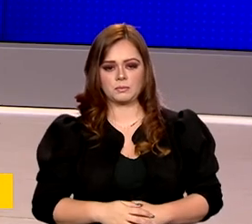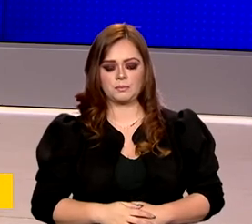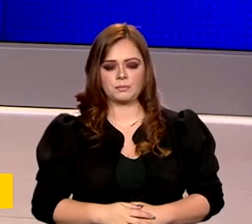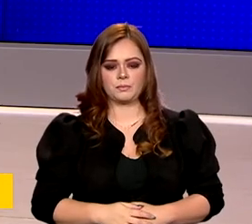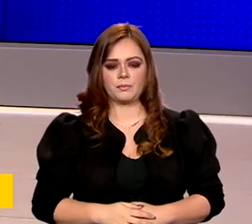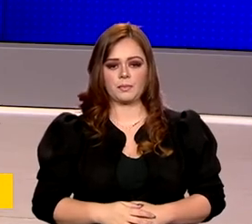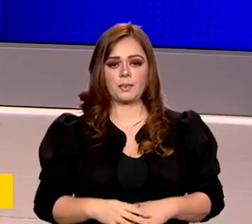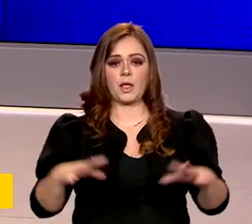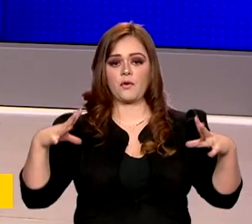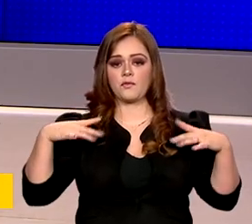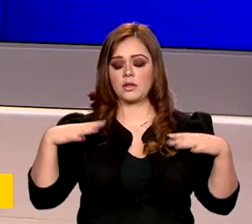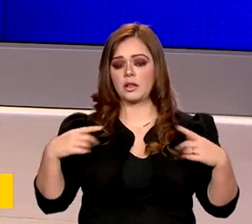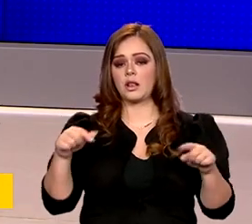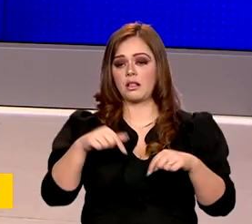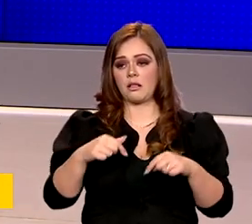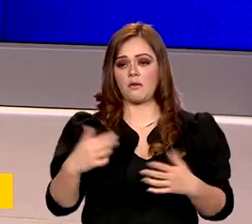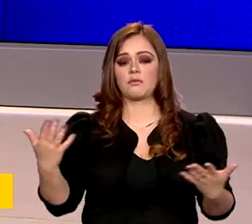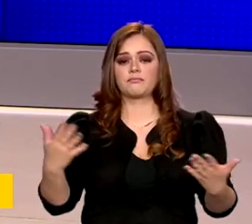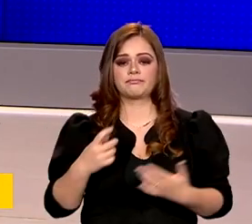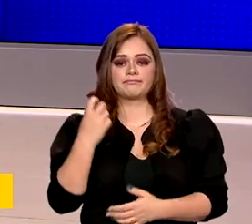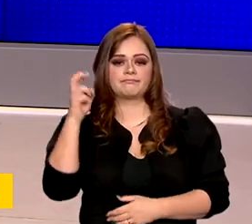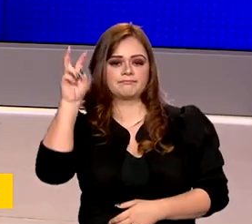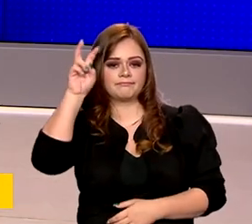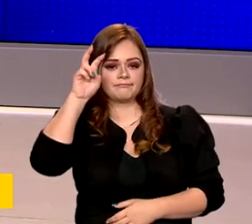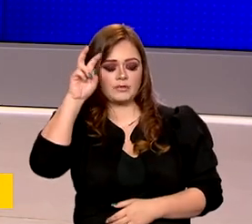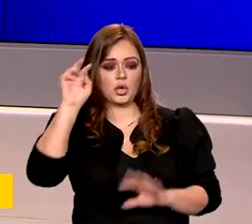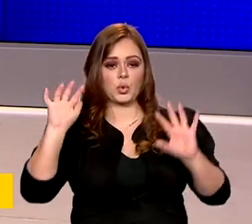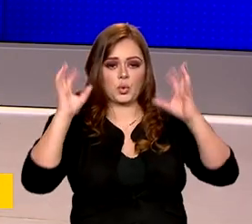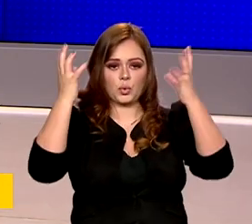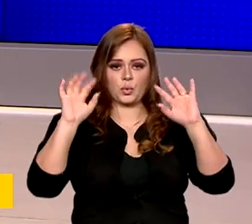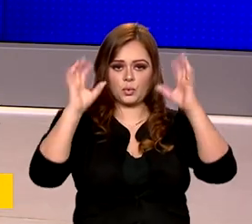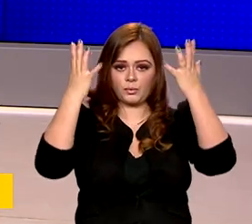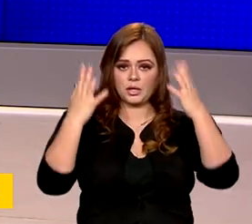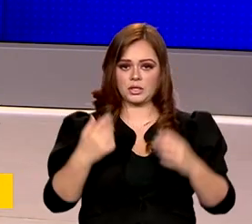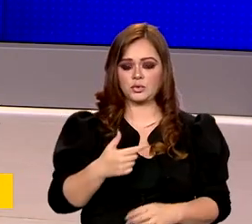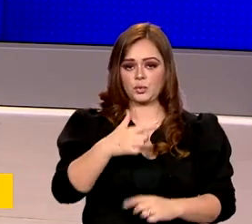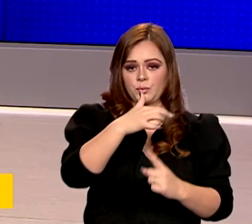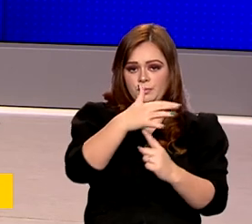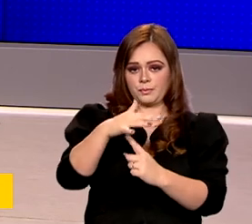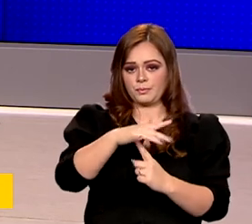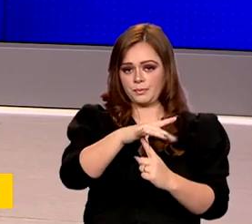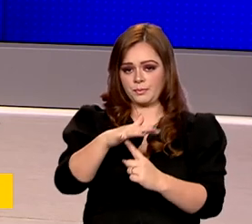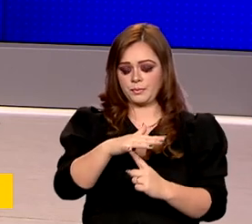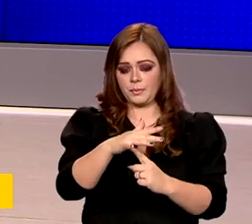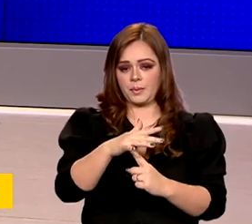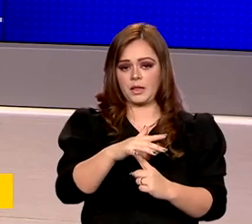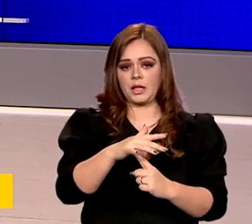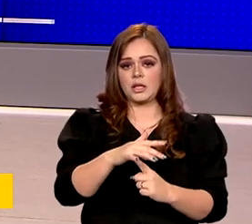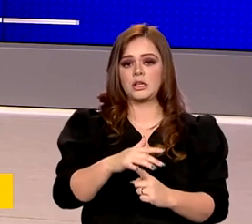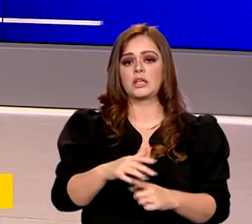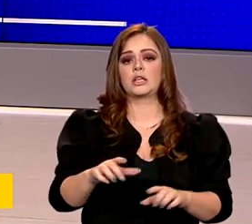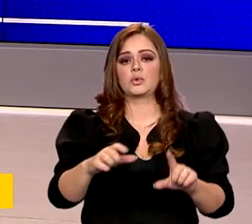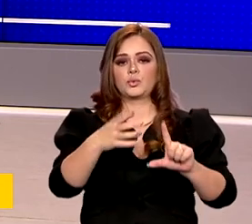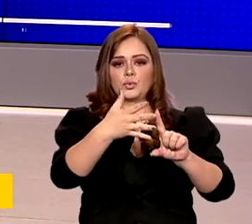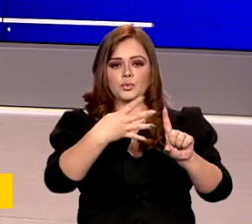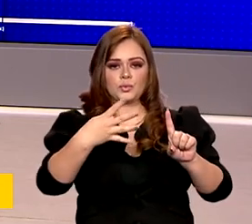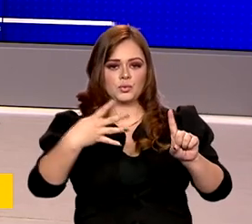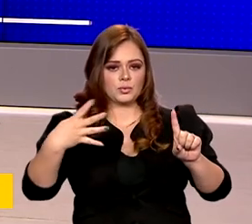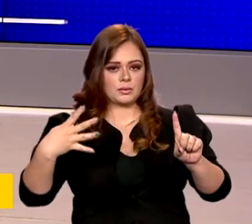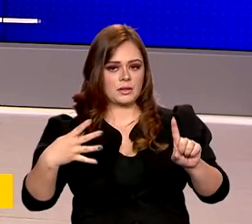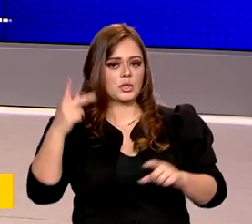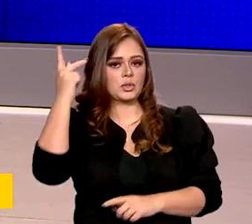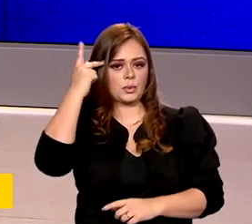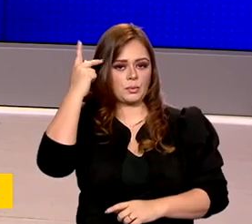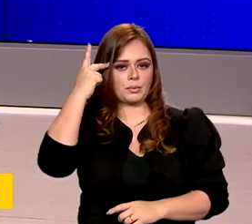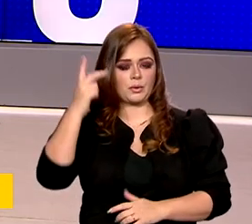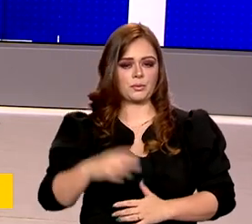O feriado desta quinta-feira foi de celebração com a 22ª Feira Cultural da Diversidade LGBT+, em São